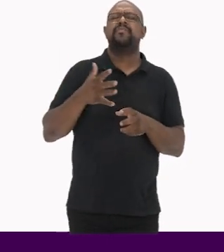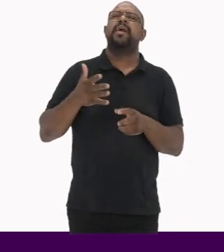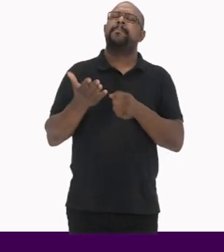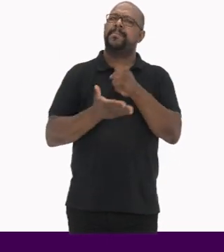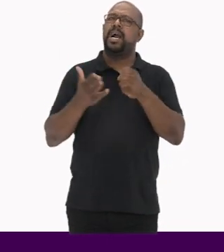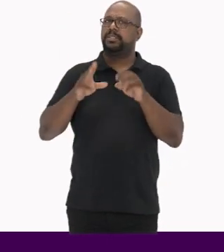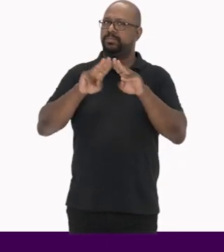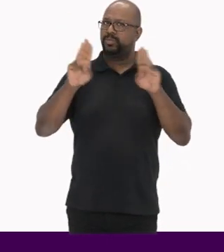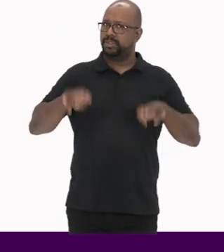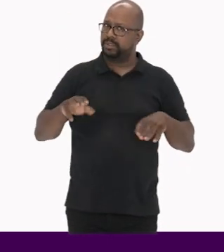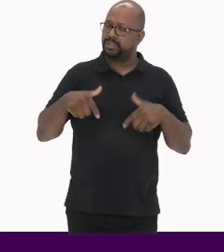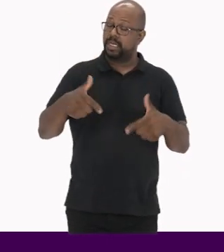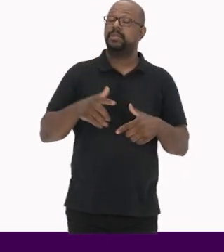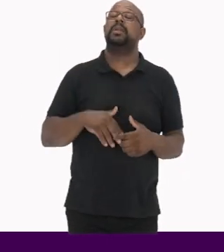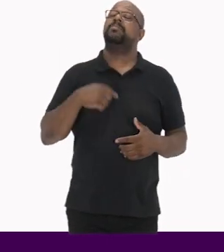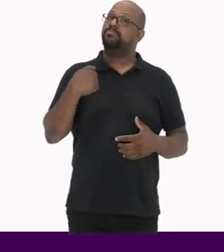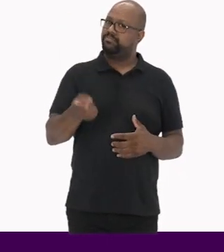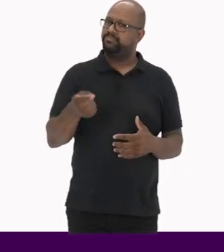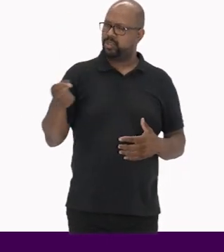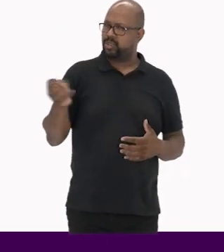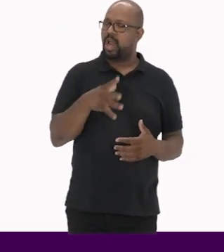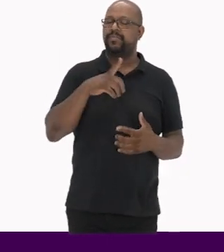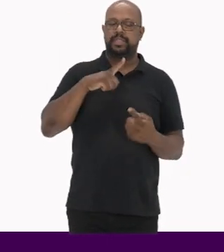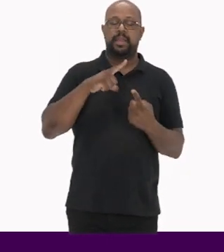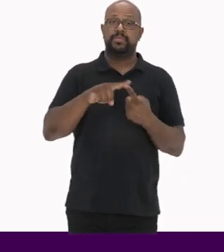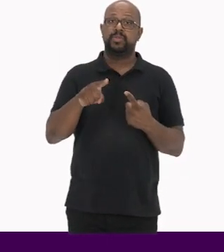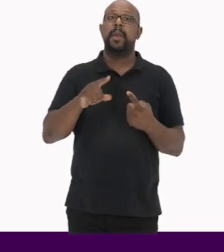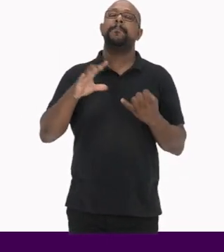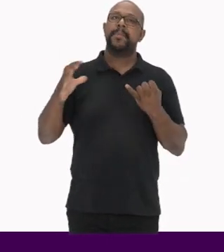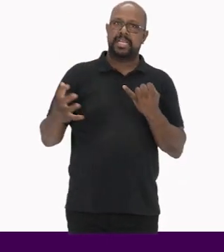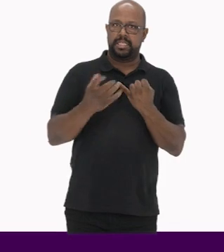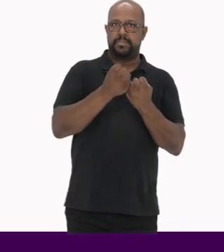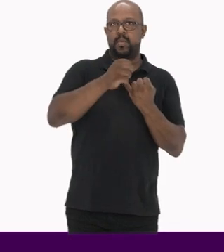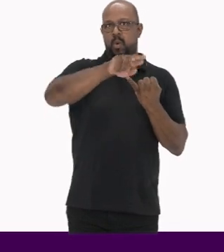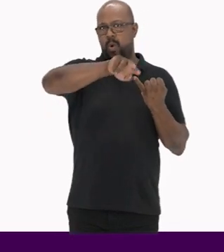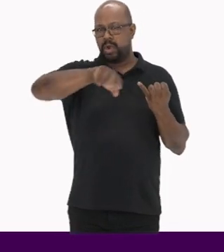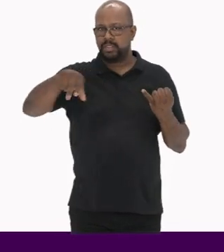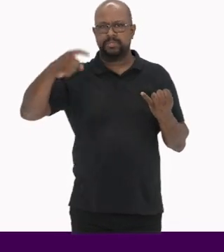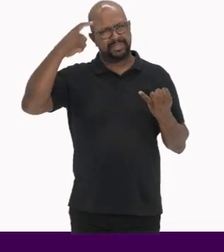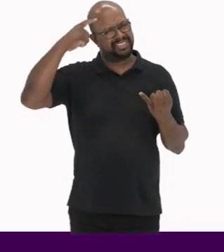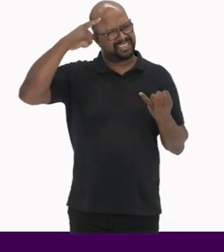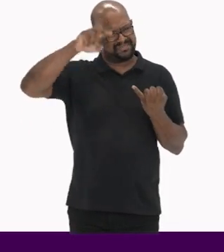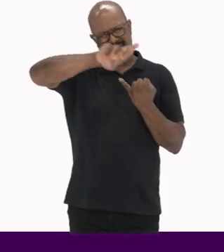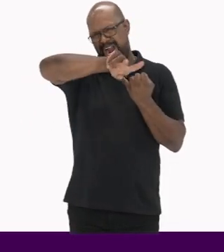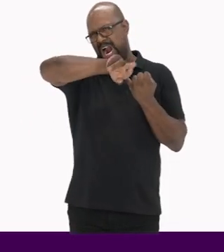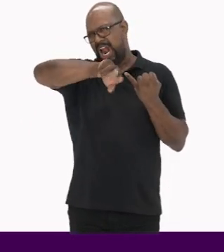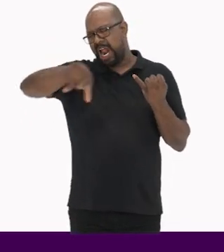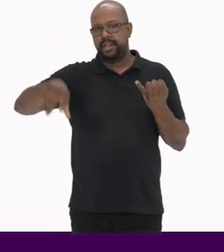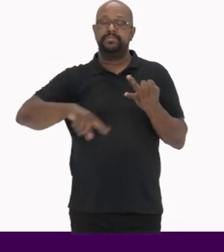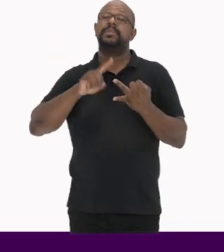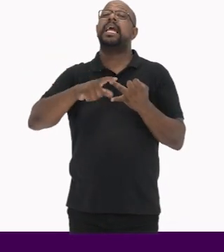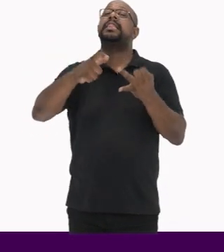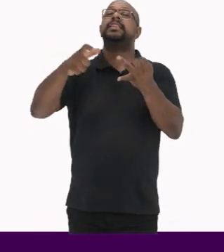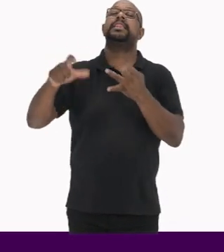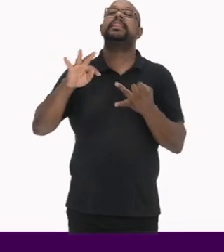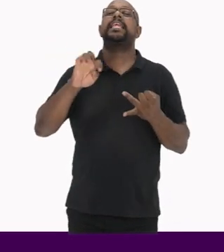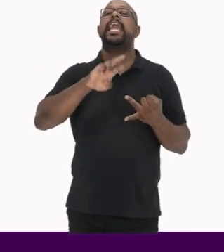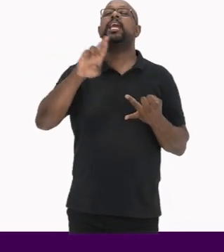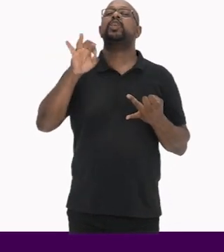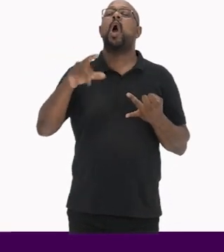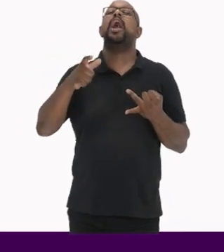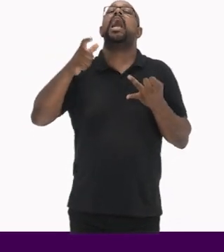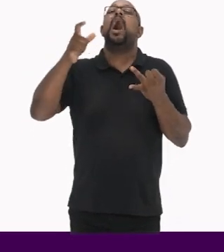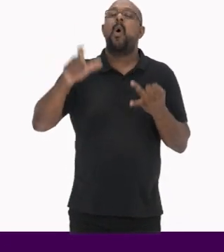museológica Então nesse sentido temos patrimônios, pensados na sua pluralidade Território,